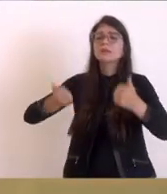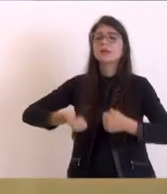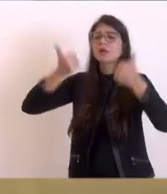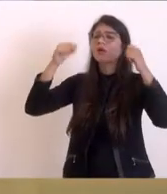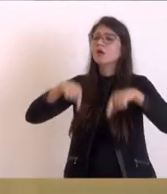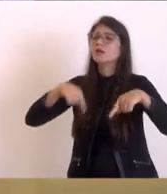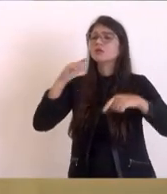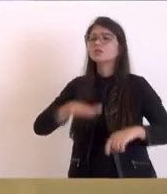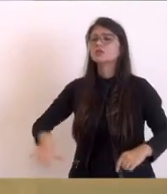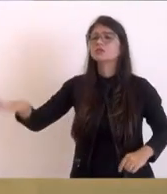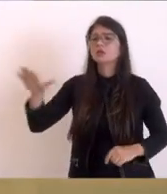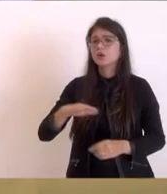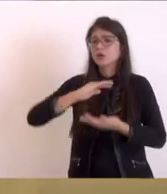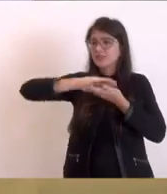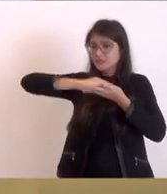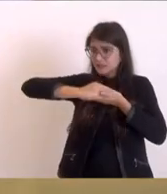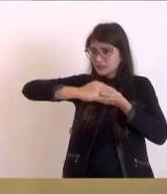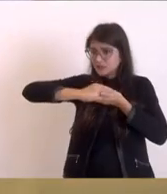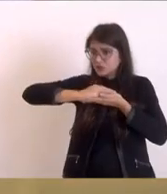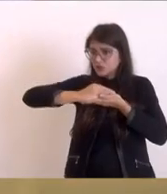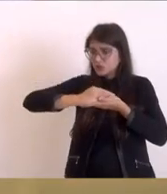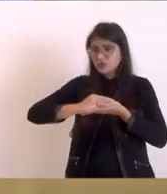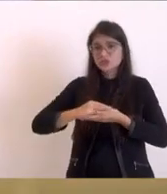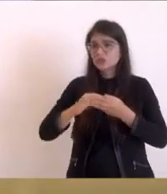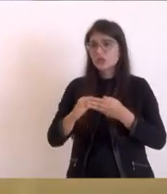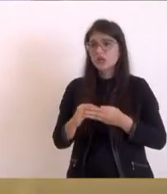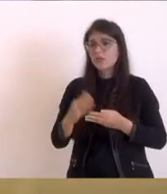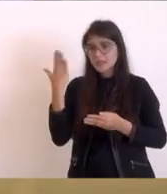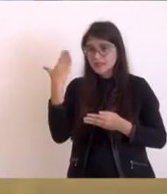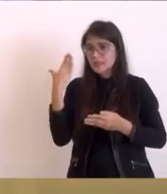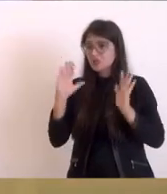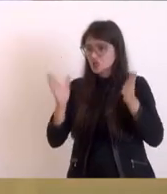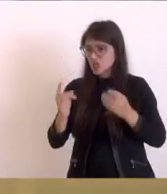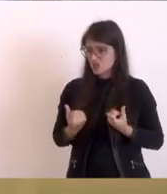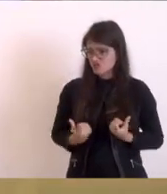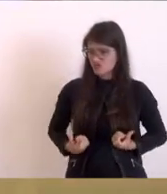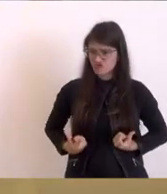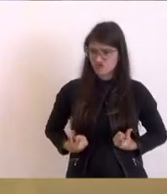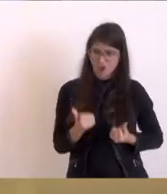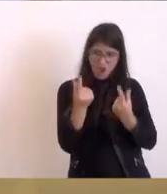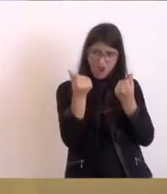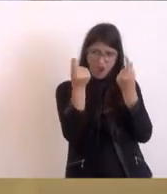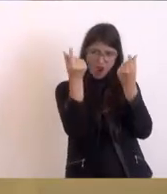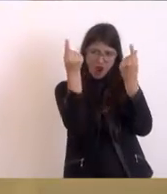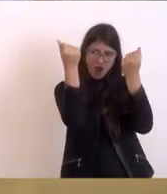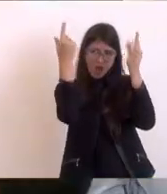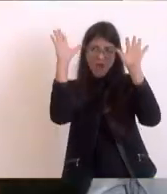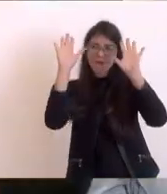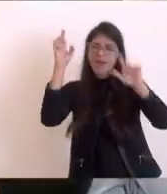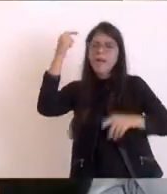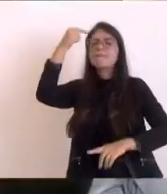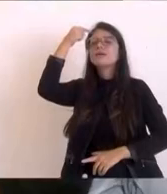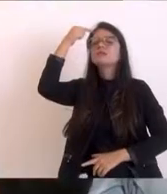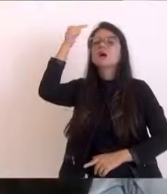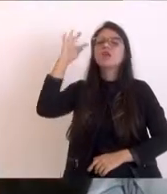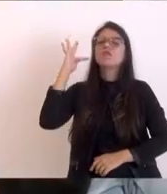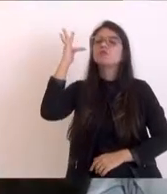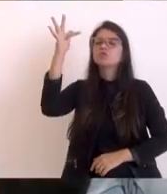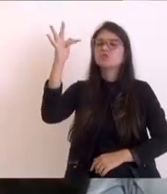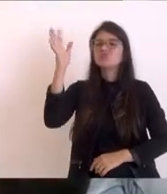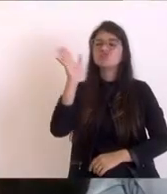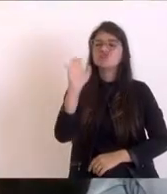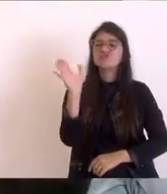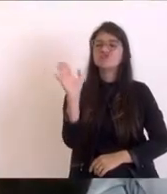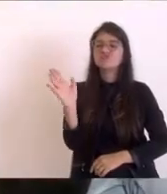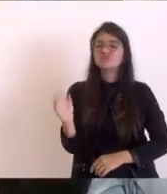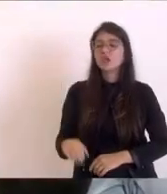teve um aumento igual hoje se encontra a Maricá, mas nunca pensaram em nada. Quando o Marco Navega falou, é verdade. Rida Zostra,